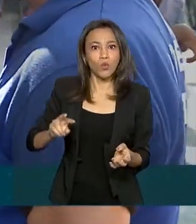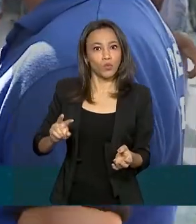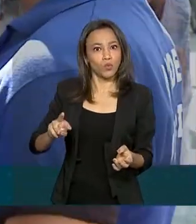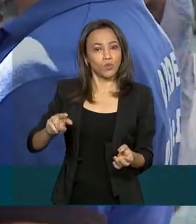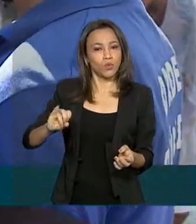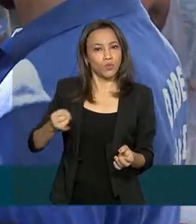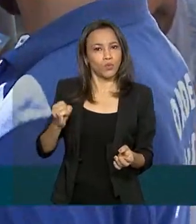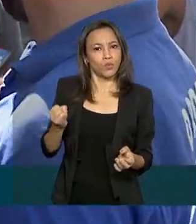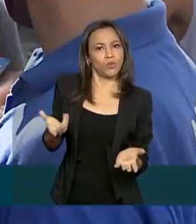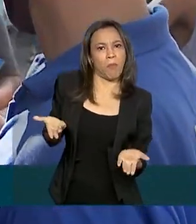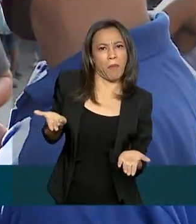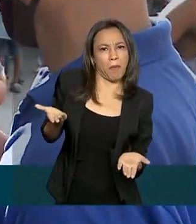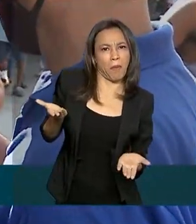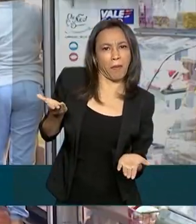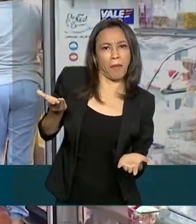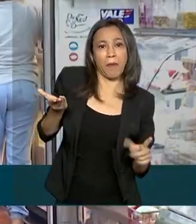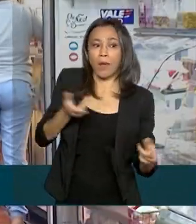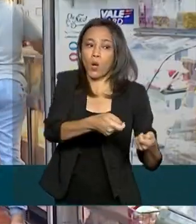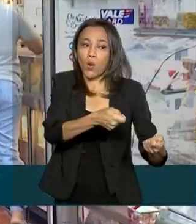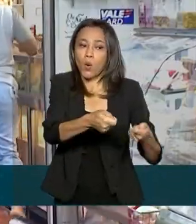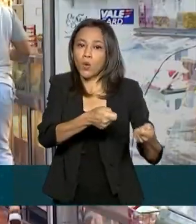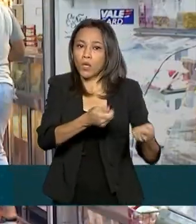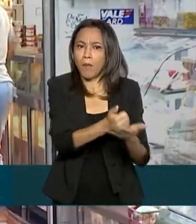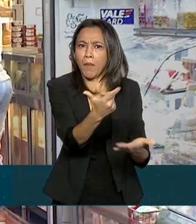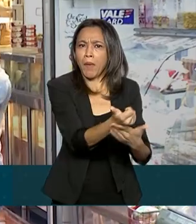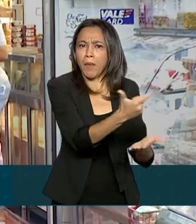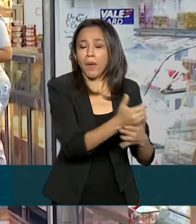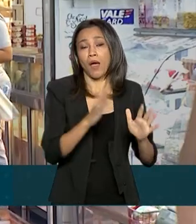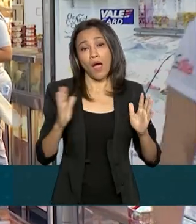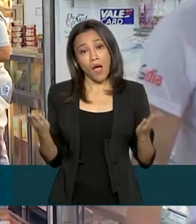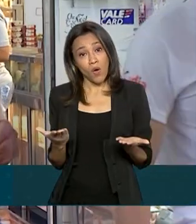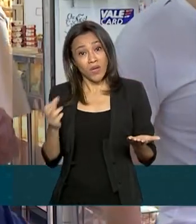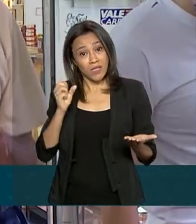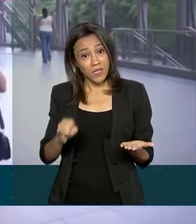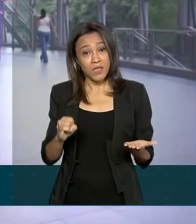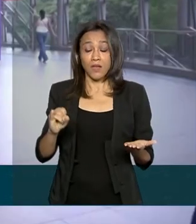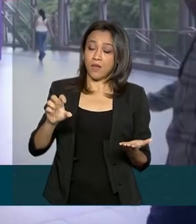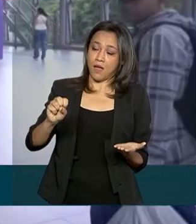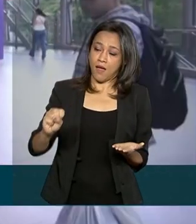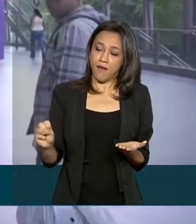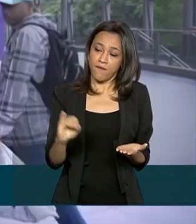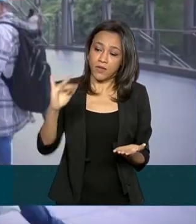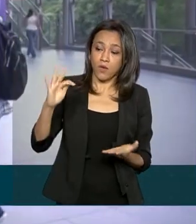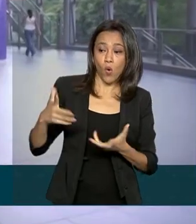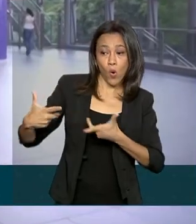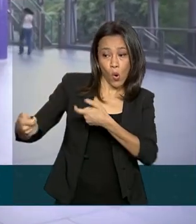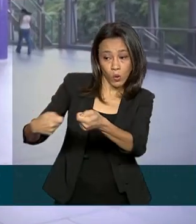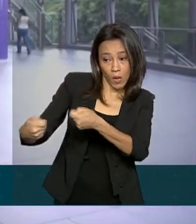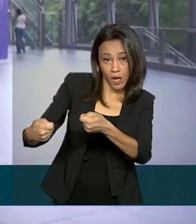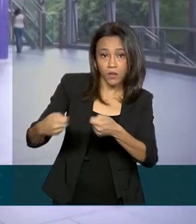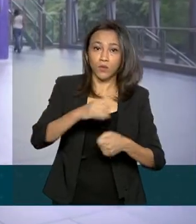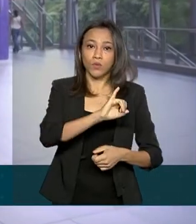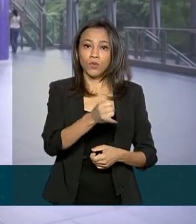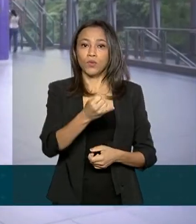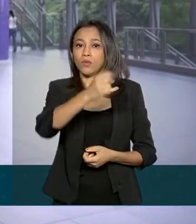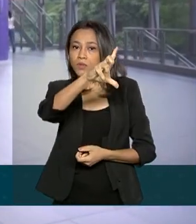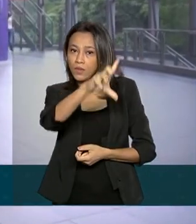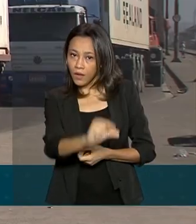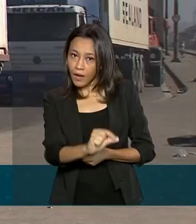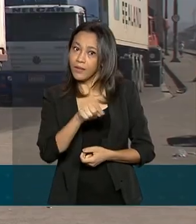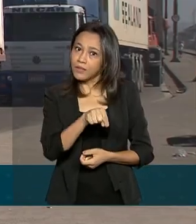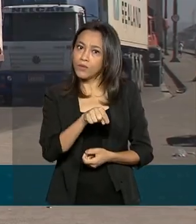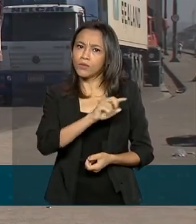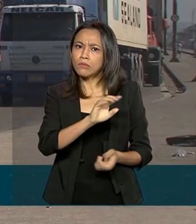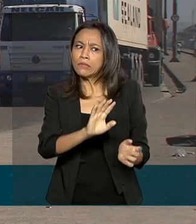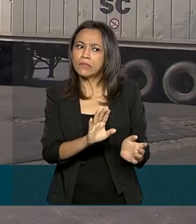para frear esse consumo. Já se a inflação está controlada, os juros caem, o que pode incentivar o consumo